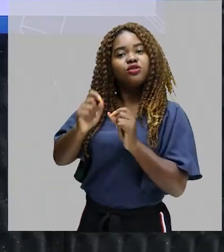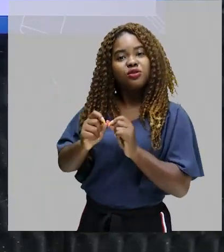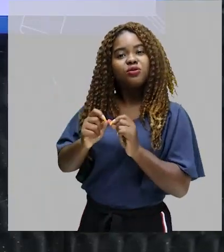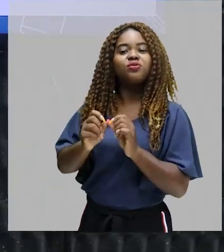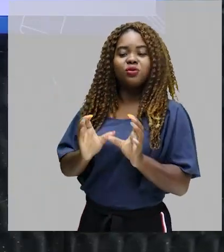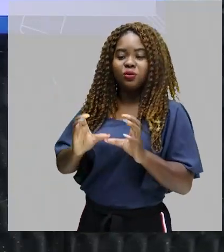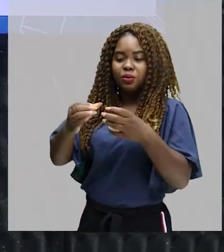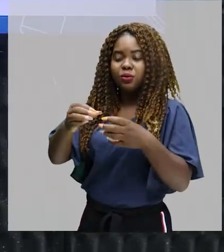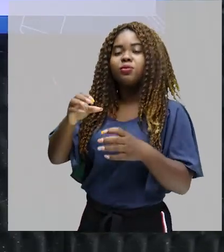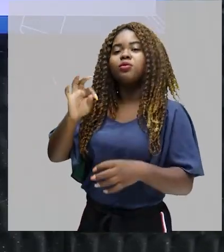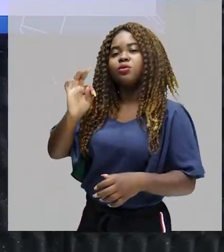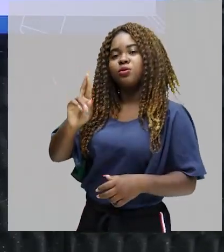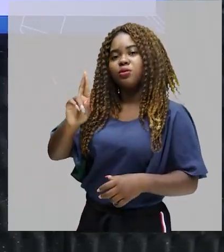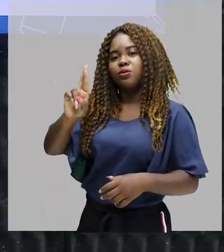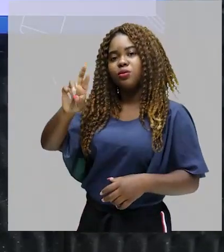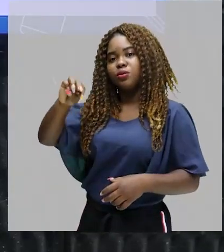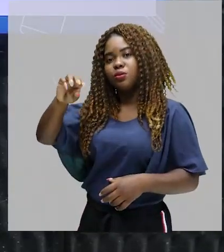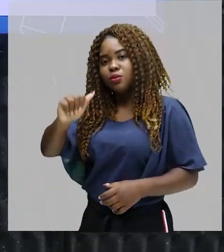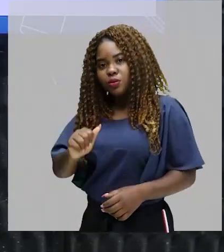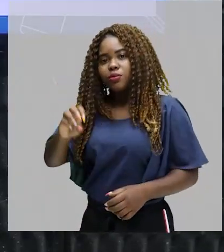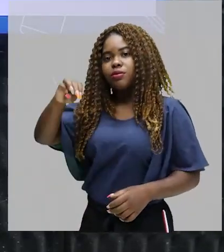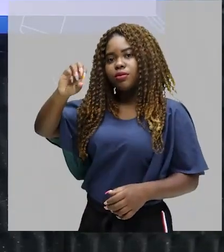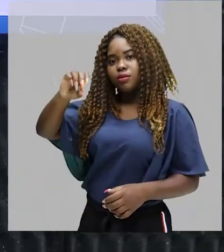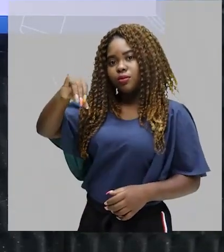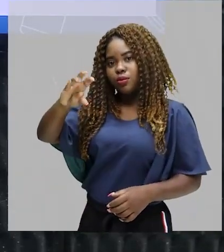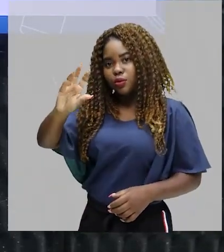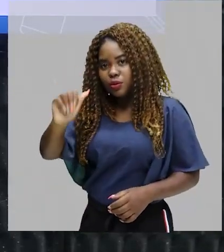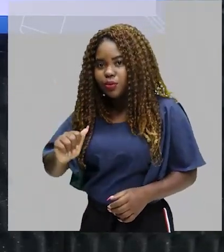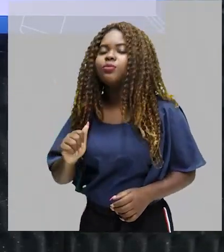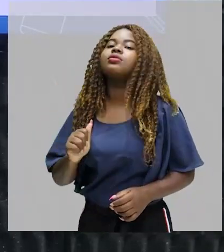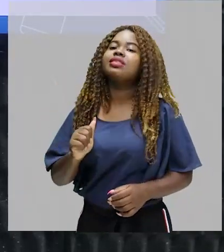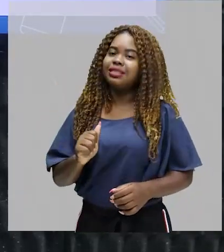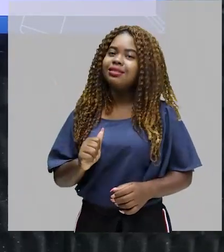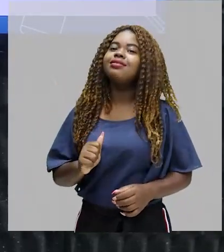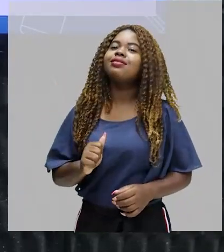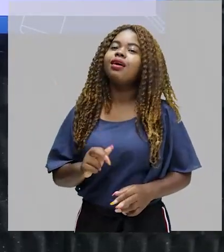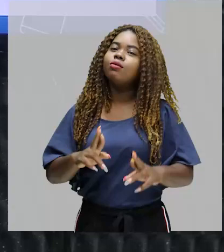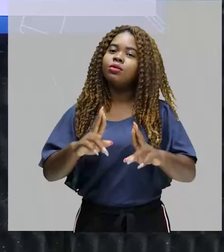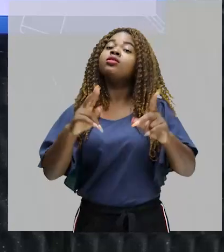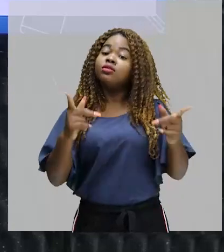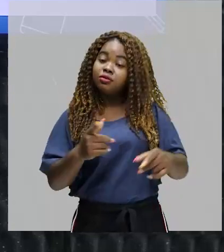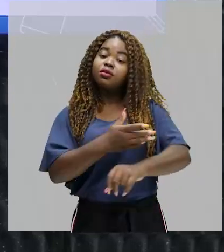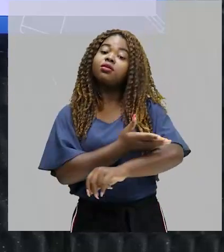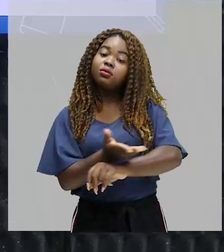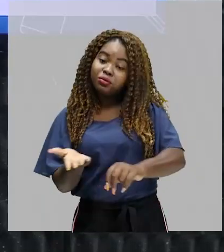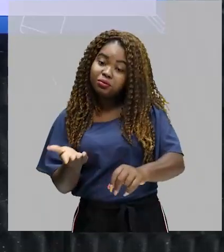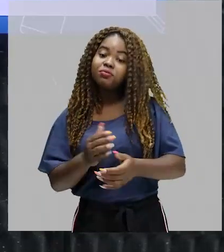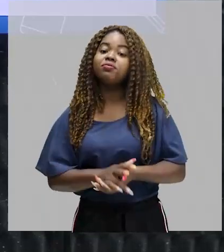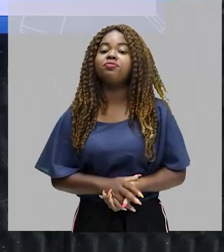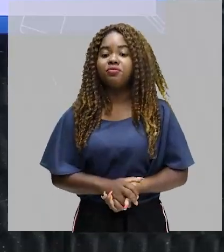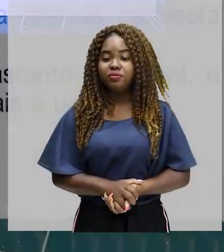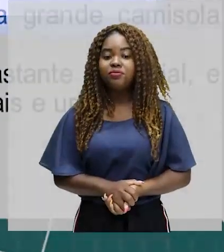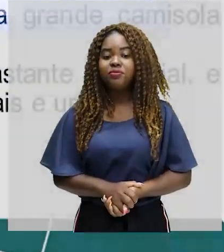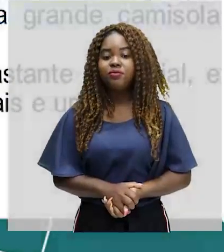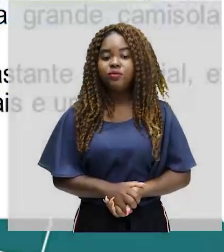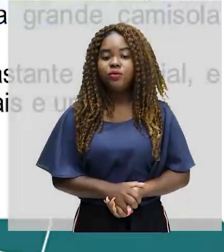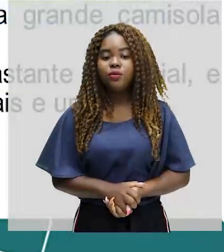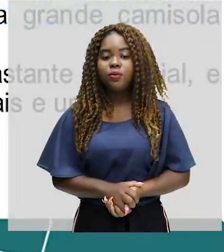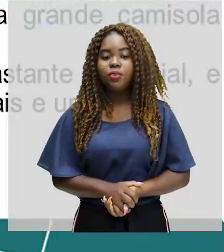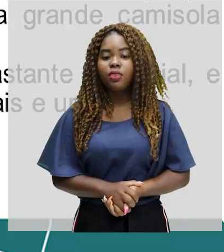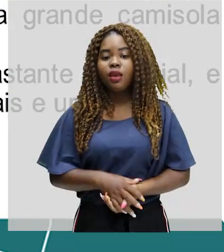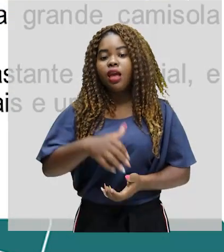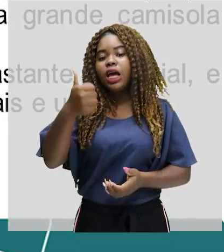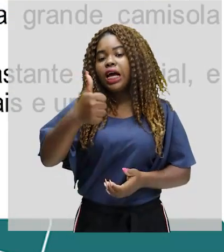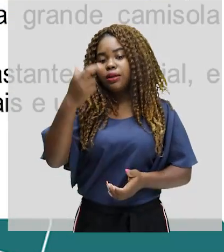da Mônica bem no início, bem diferente do que a gente está acostumado a ver atualmente. A